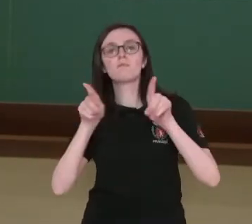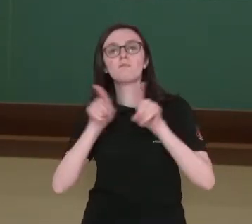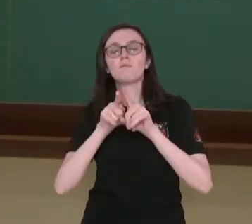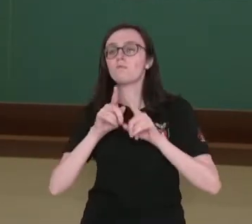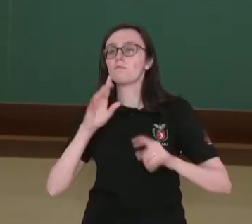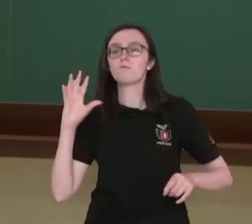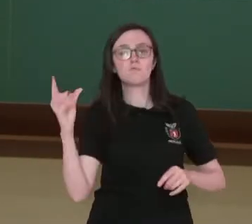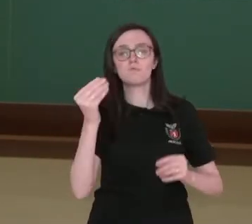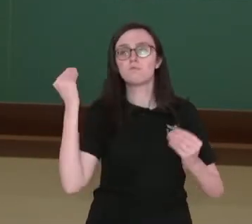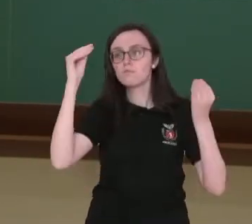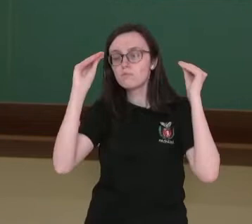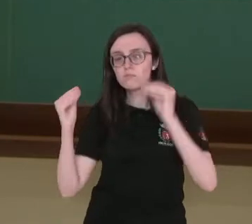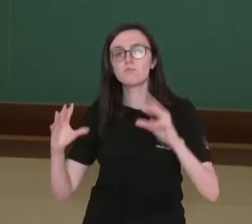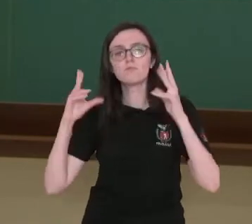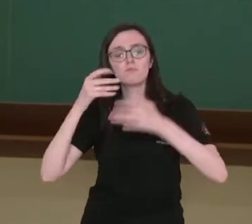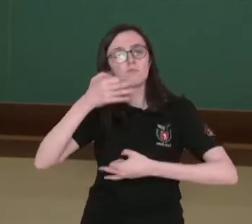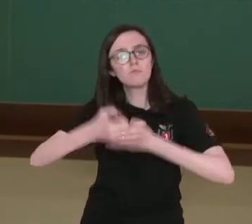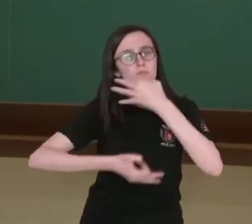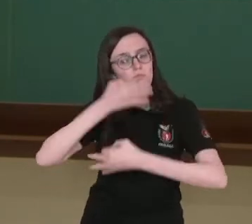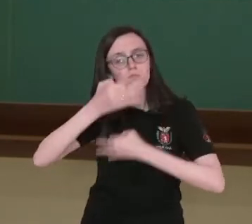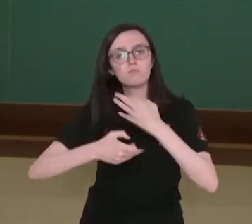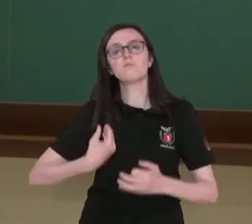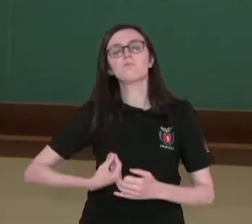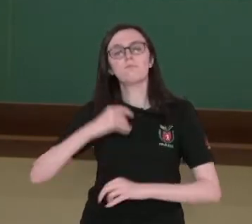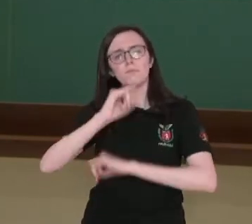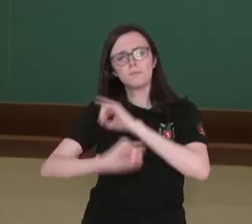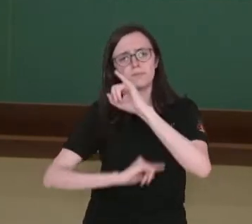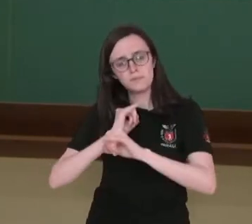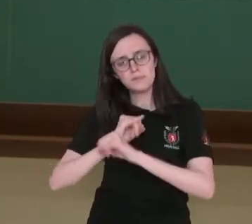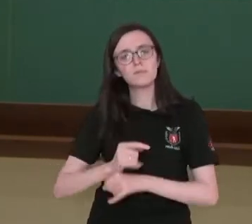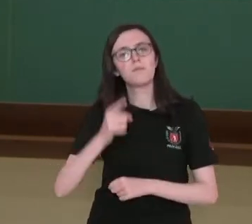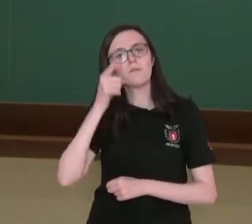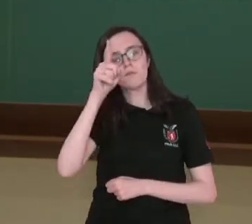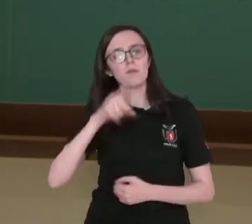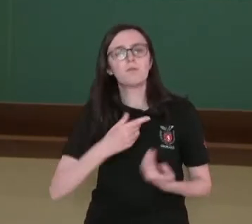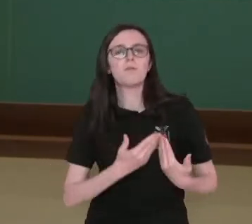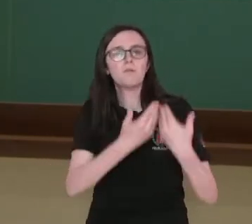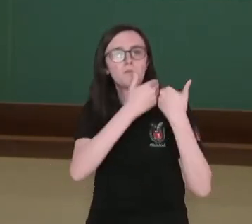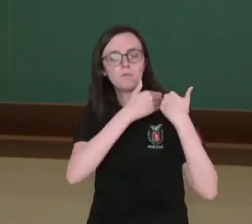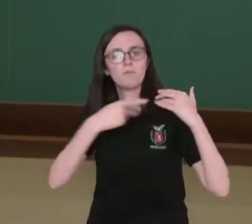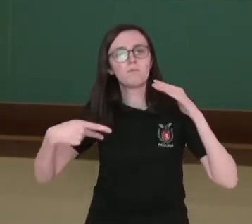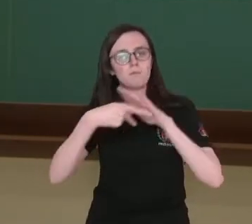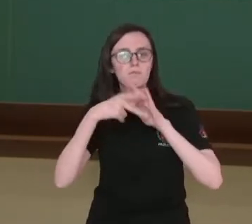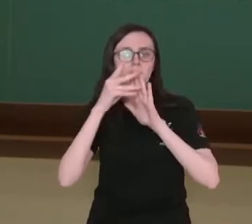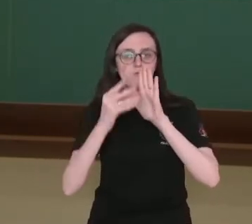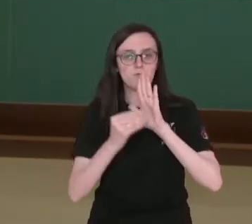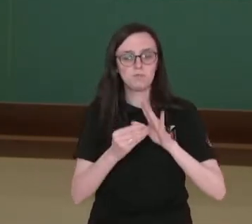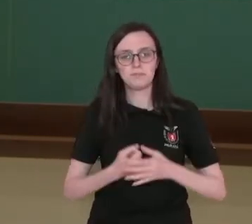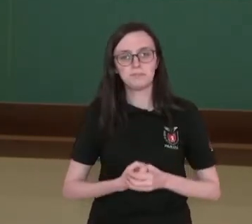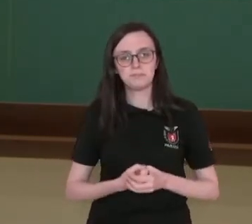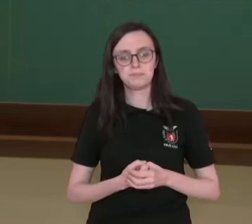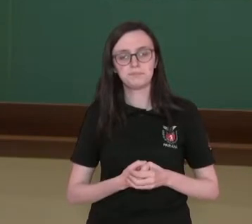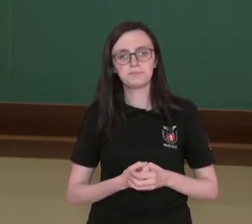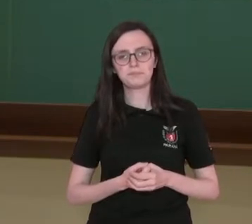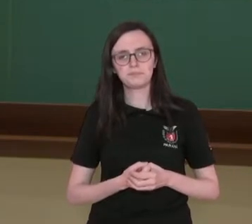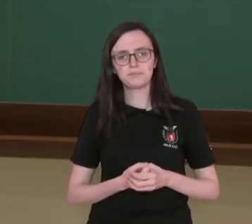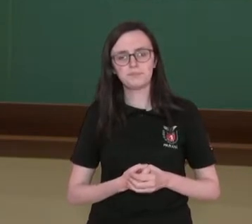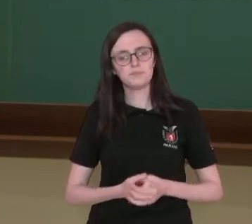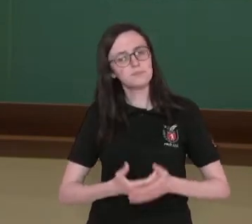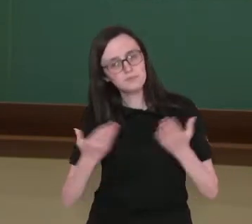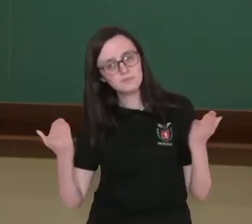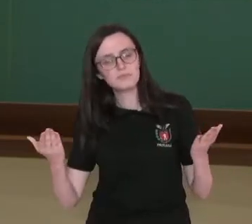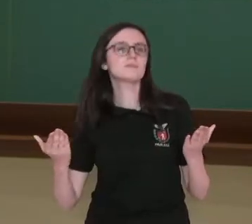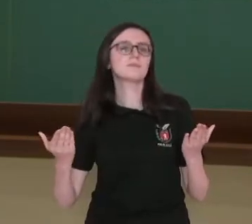postado, tudo comentado, que cai na internet, você é responsável pelo conteúdo. Tanto que eles podem até